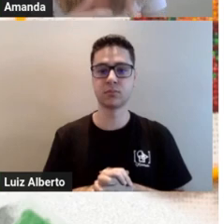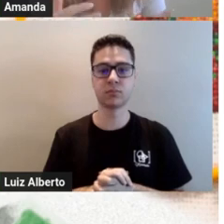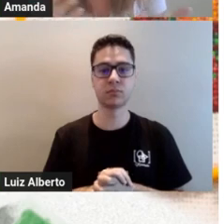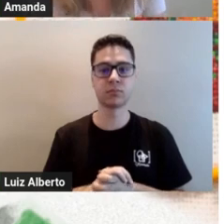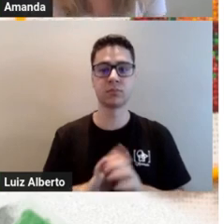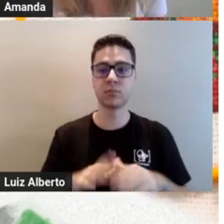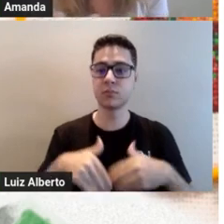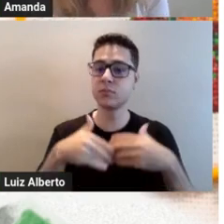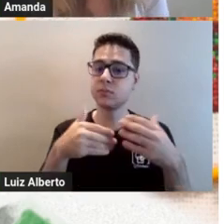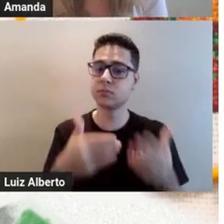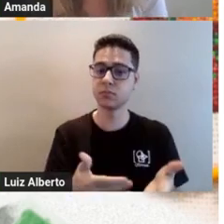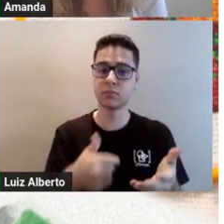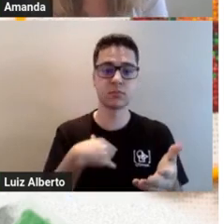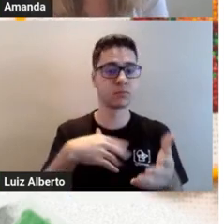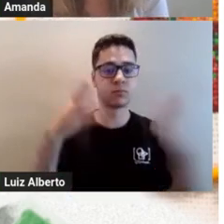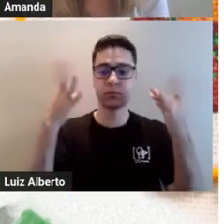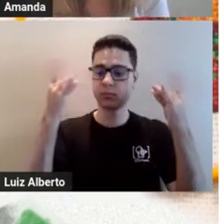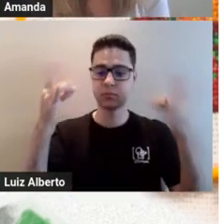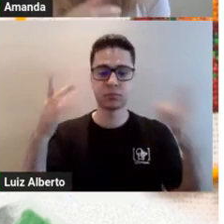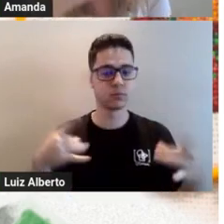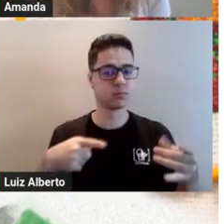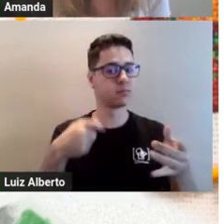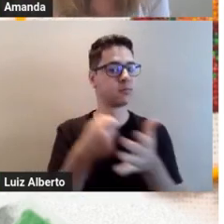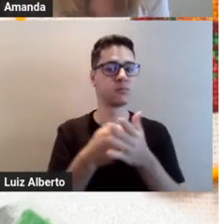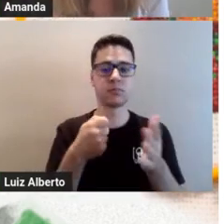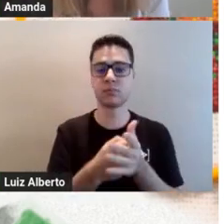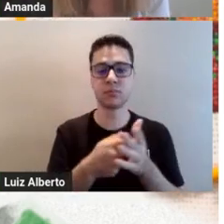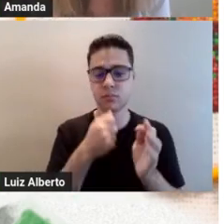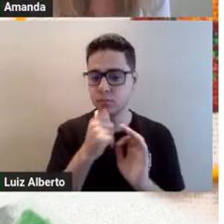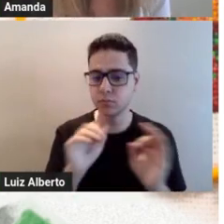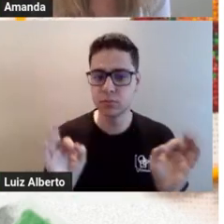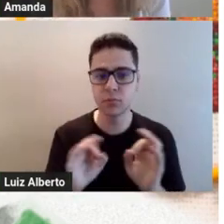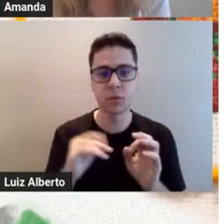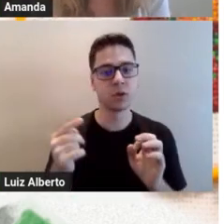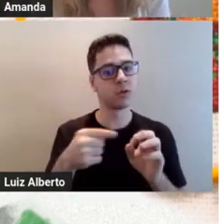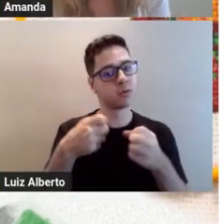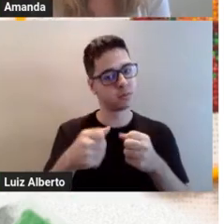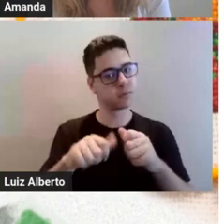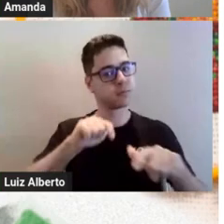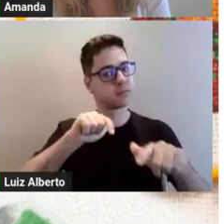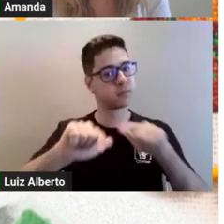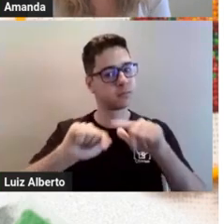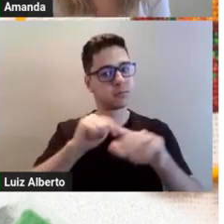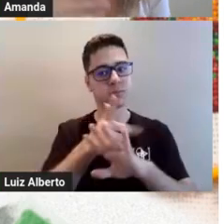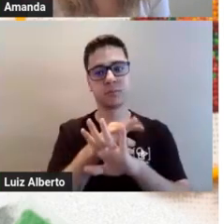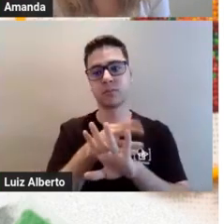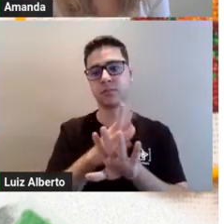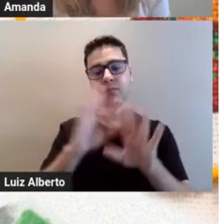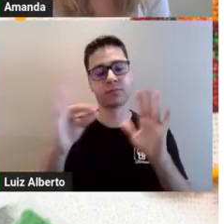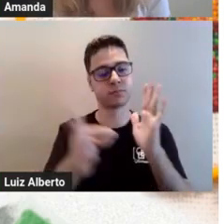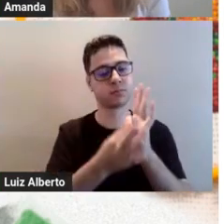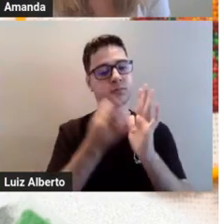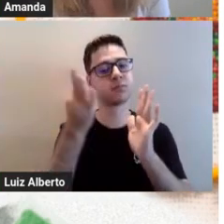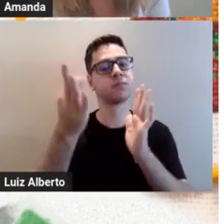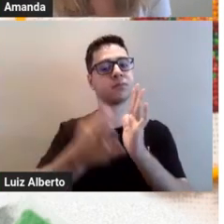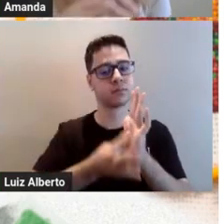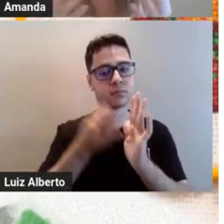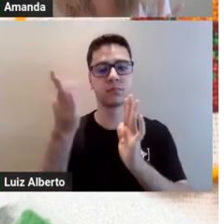obrigatória. A gente pode trabalhar de diversas formas a pintura com agulha, inclusive